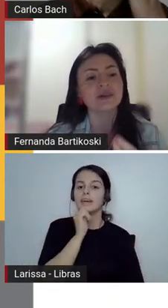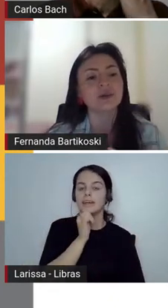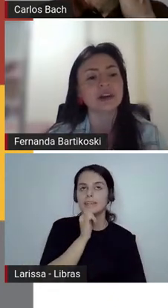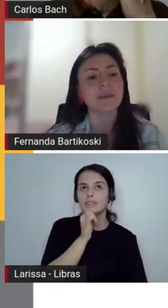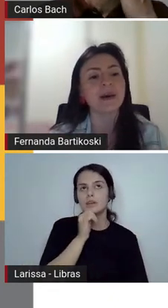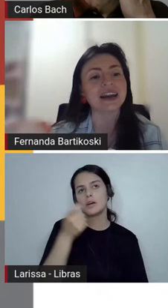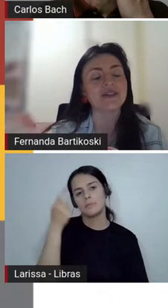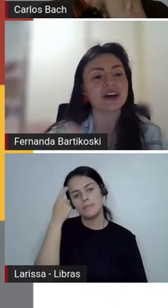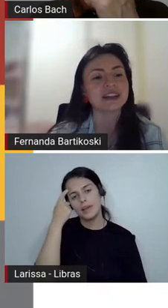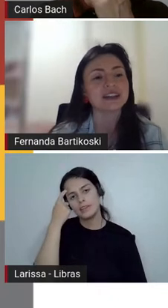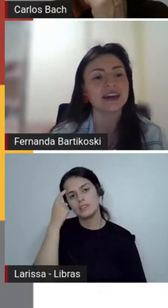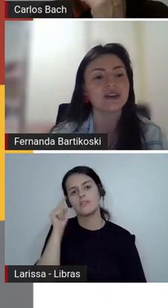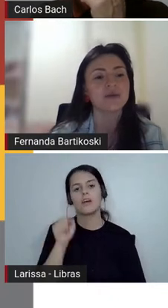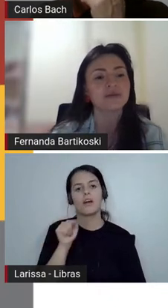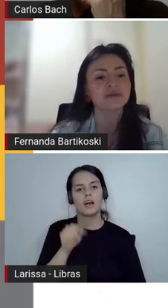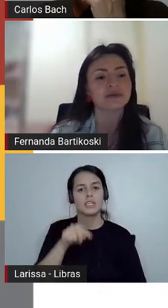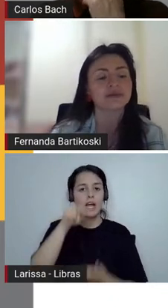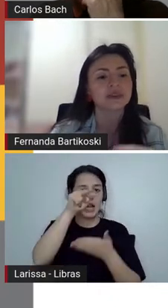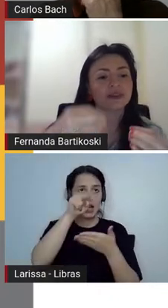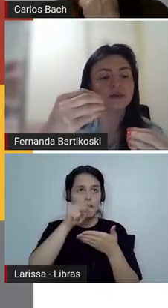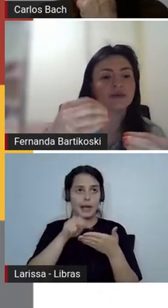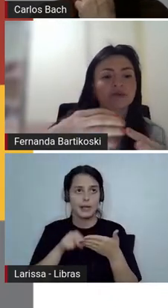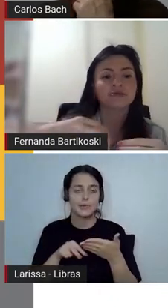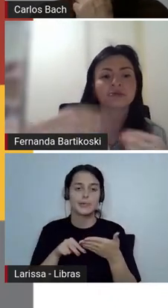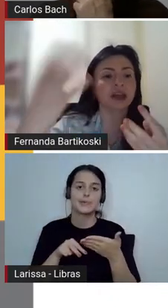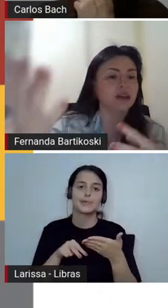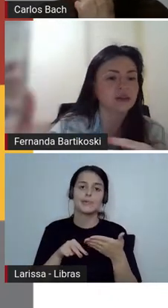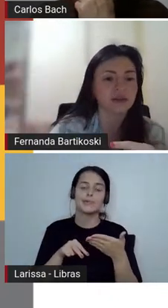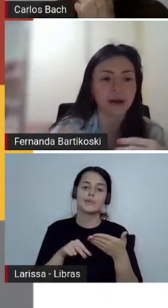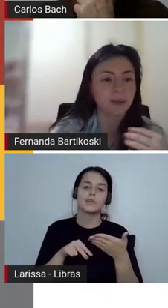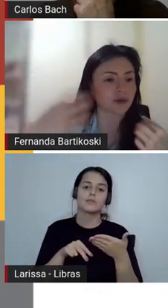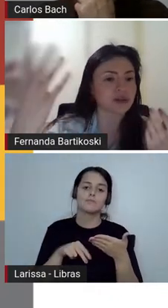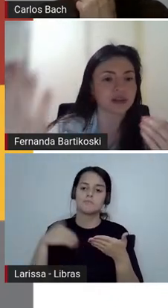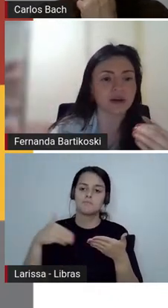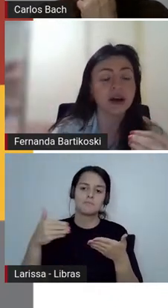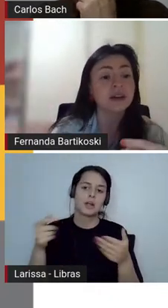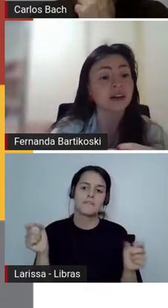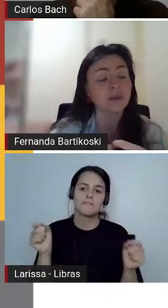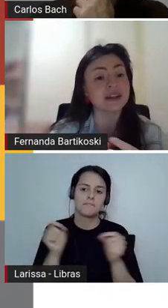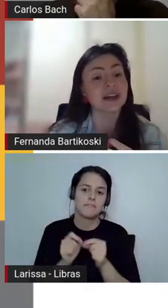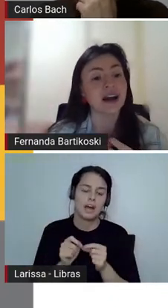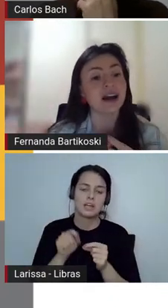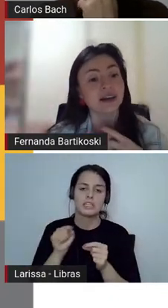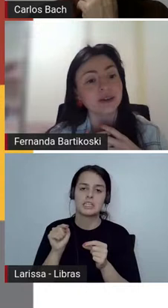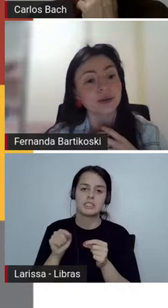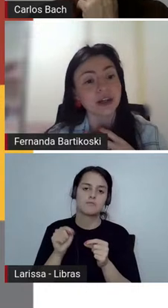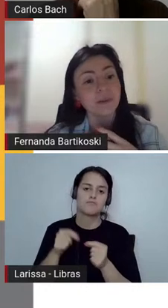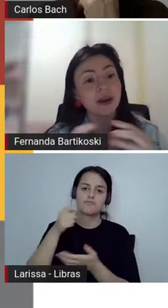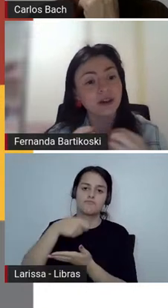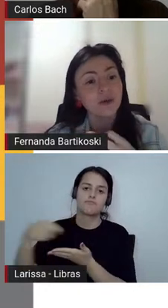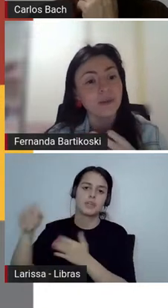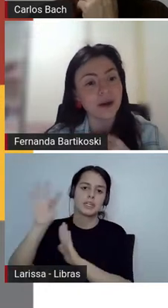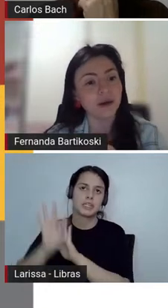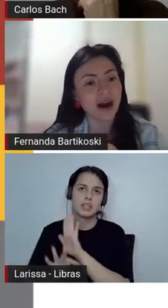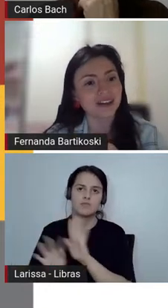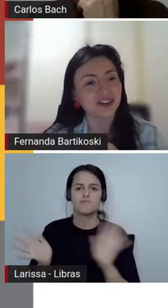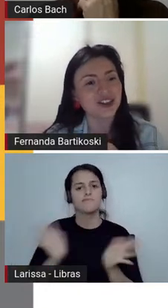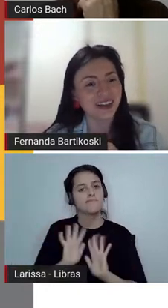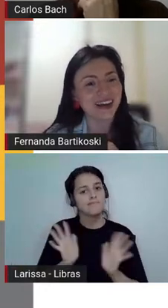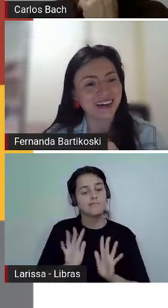que é uma leitura para fazer um texto, uma produção. Não, mas é a leitura pelo